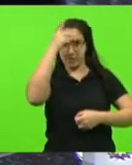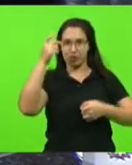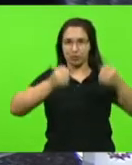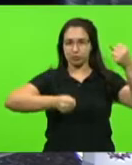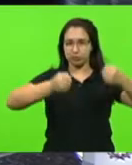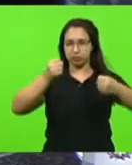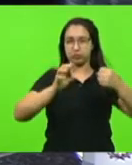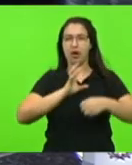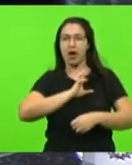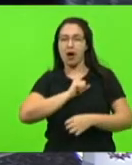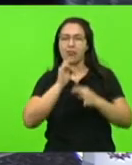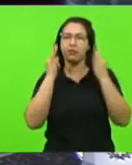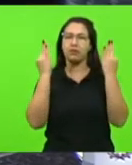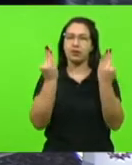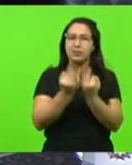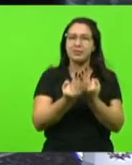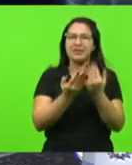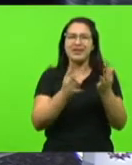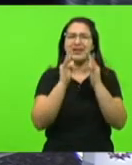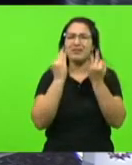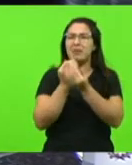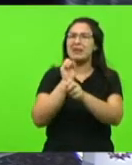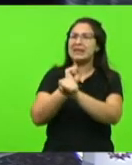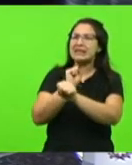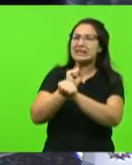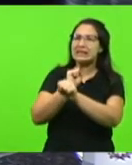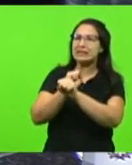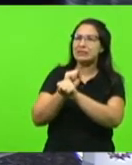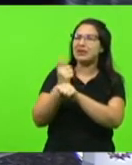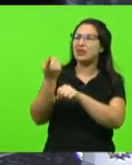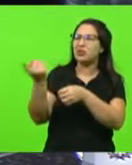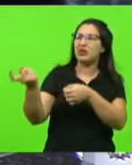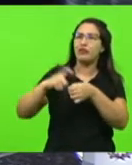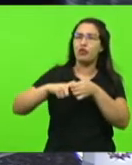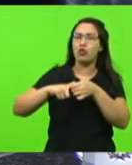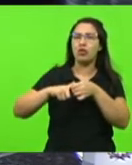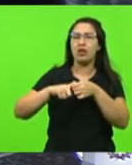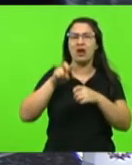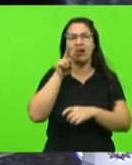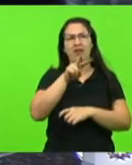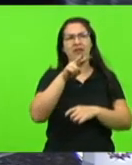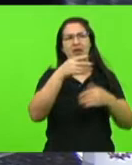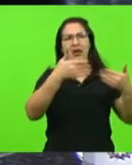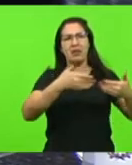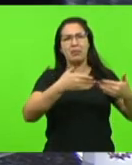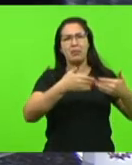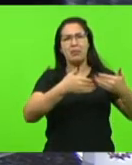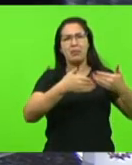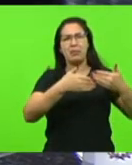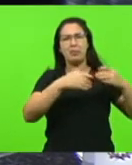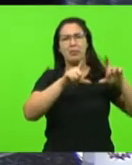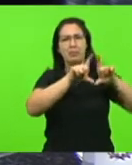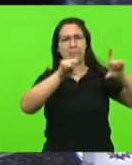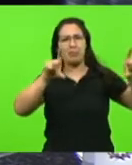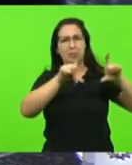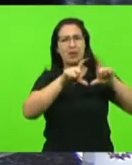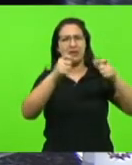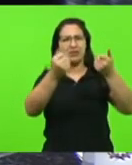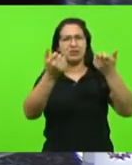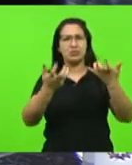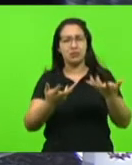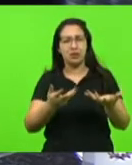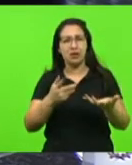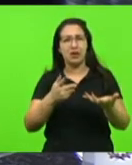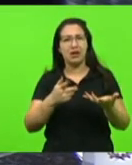família, que ela está lá te esperando. Você enxergando uma placa dessa, o pé alivia e a responsabilidade